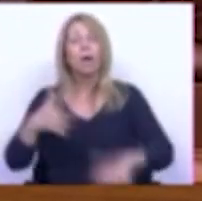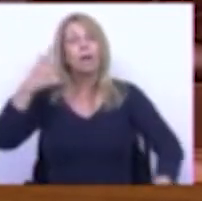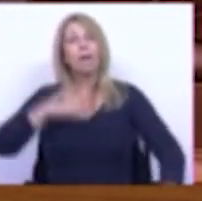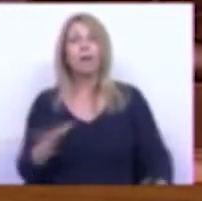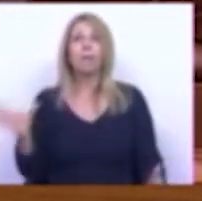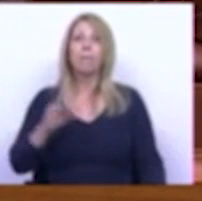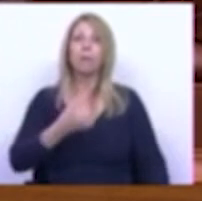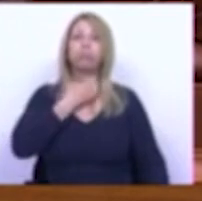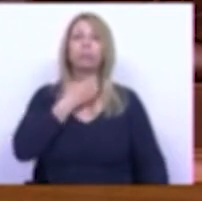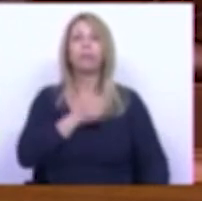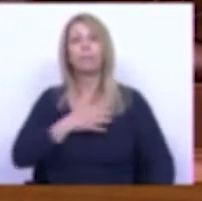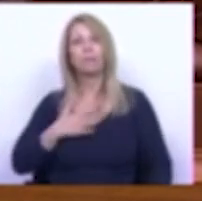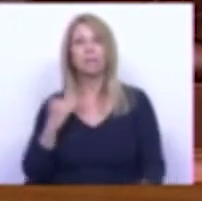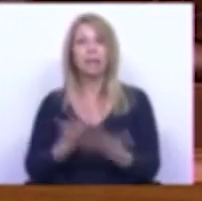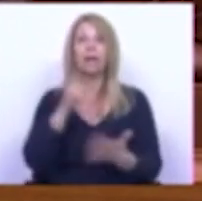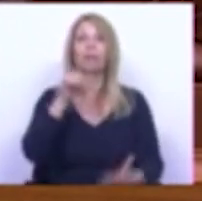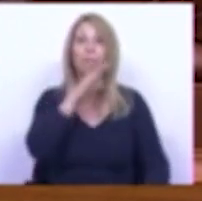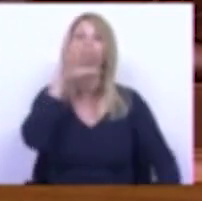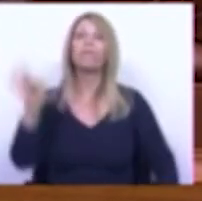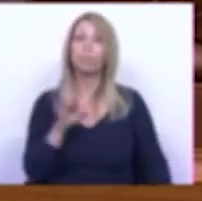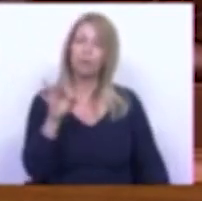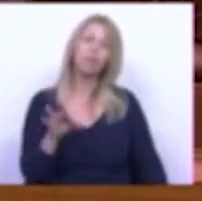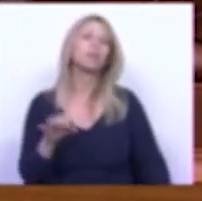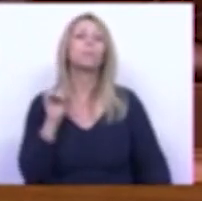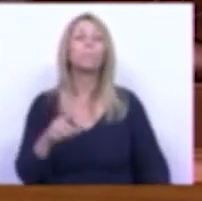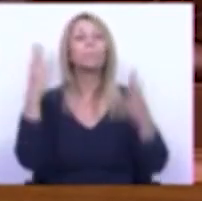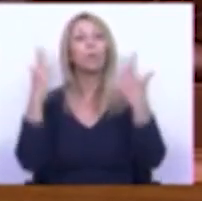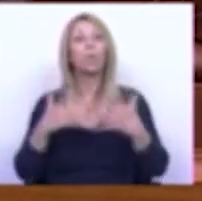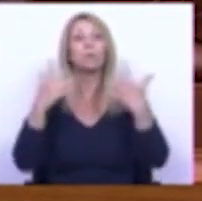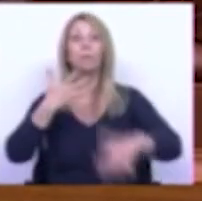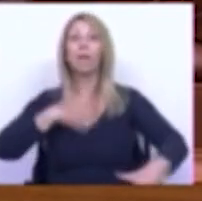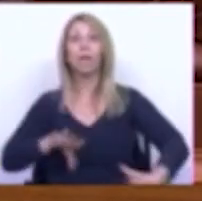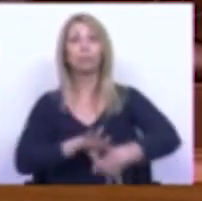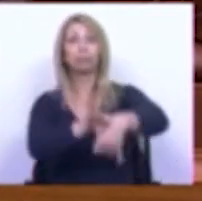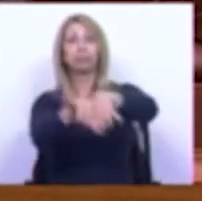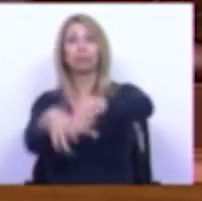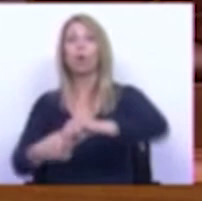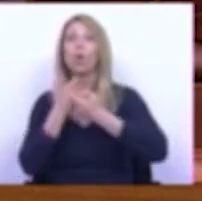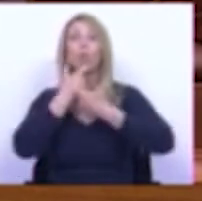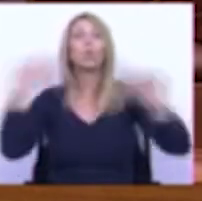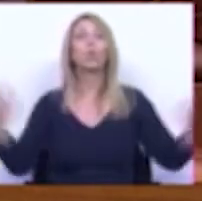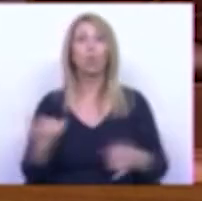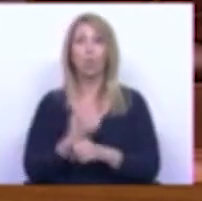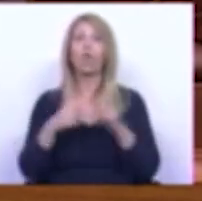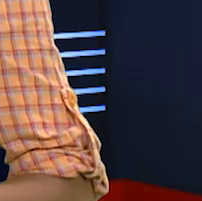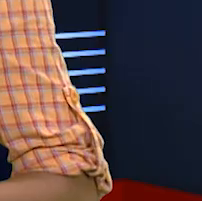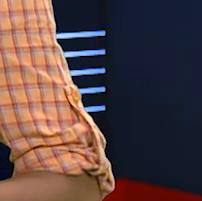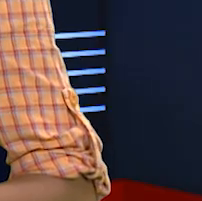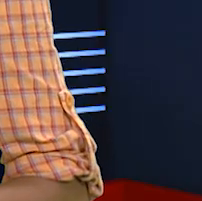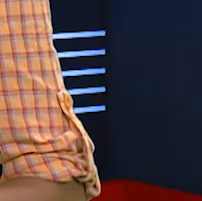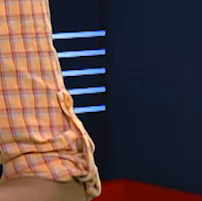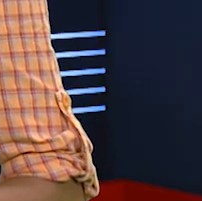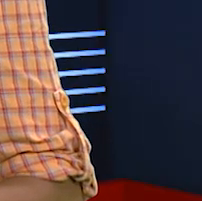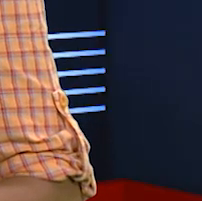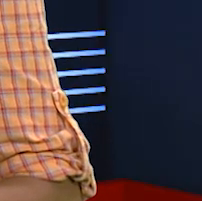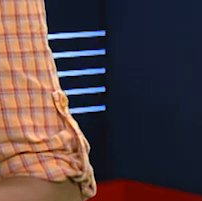asfixiar empresas e famílias este é o orçamento que quer destruir tudo aquilo que foi construído por quem trabalha o